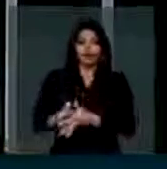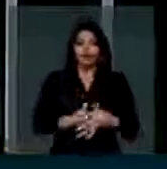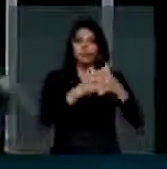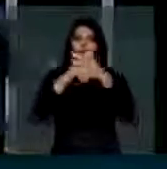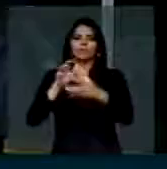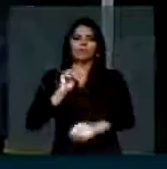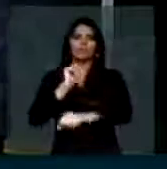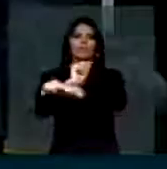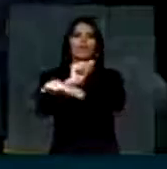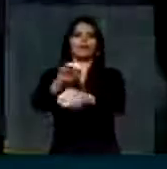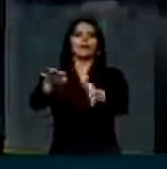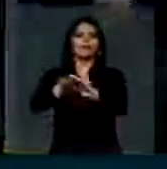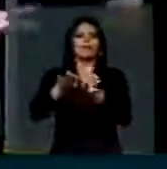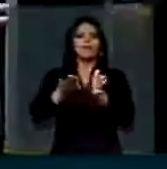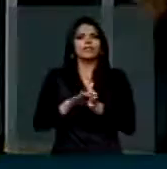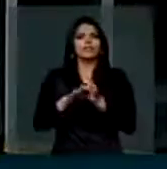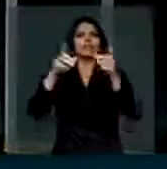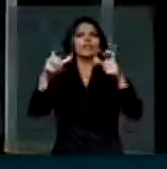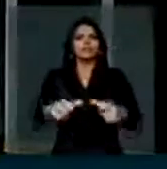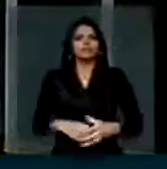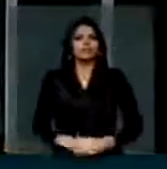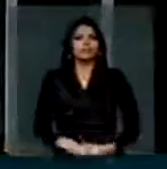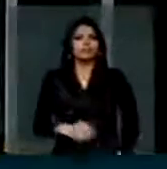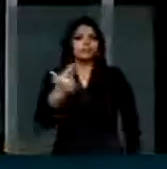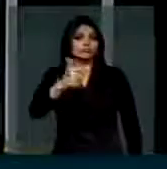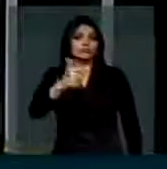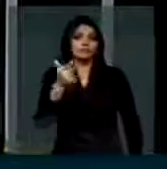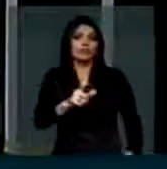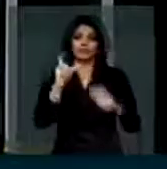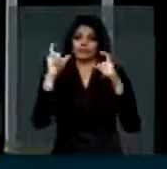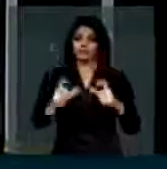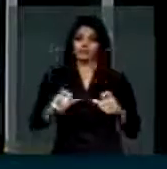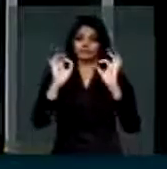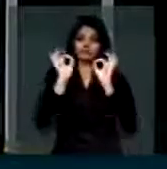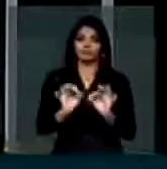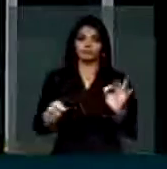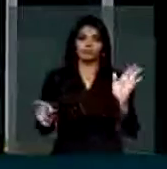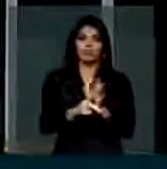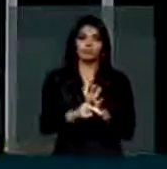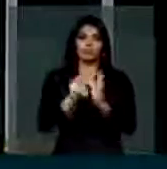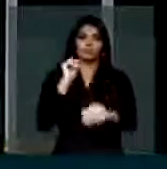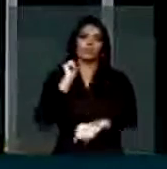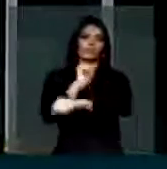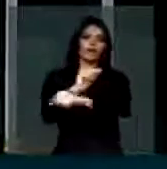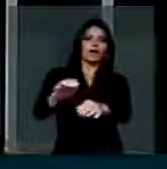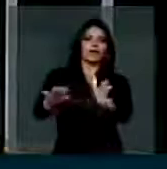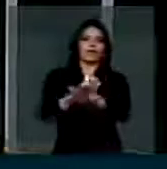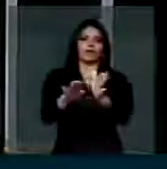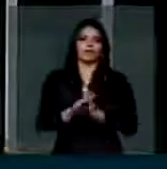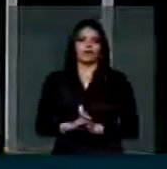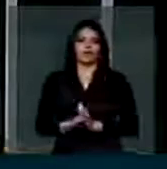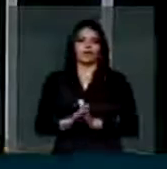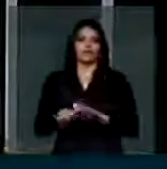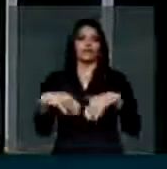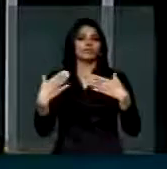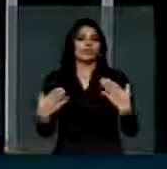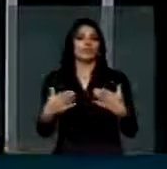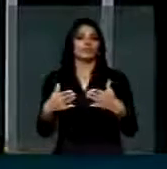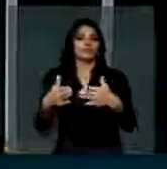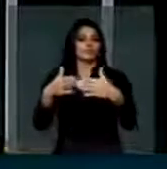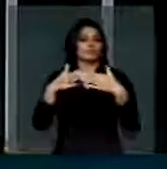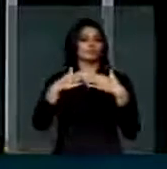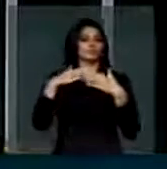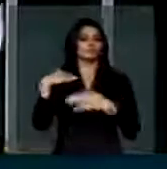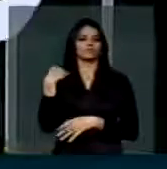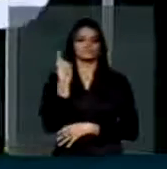deputado Vadir Colato? Não tem. Não tem local para parar. Pois bem, atendendo o apelo dos